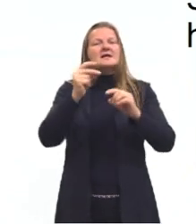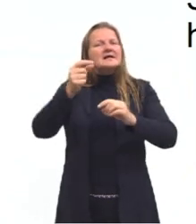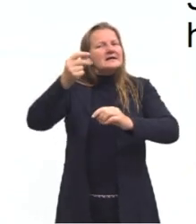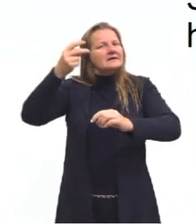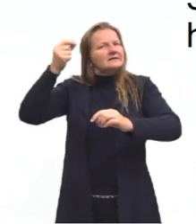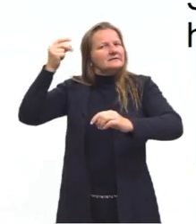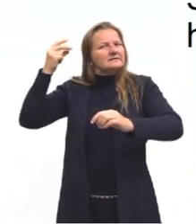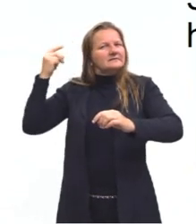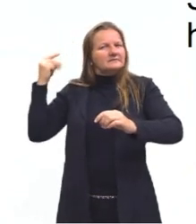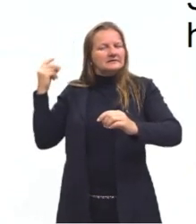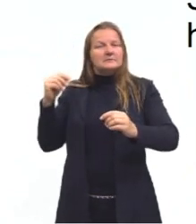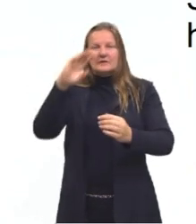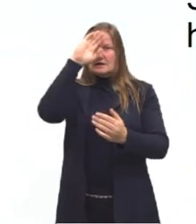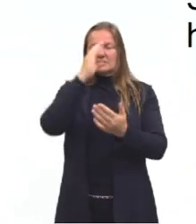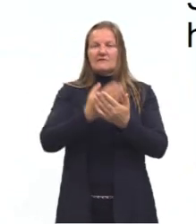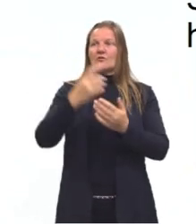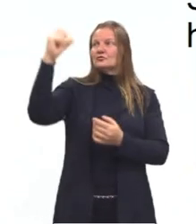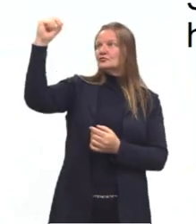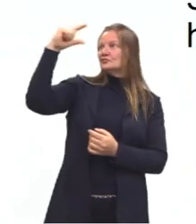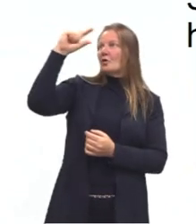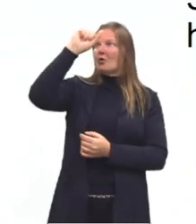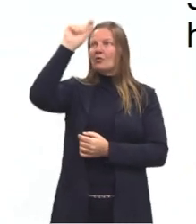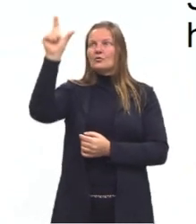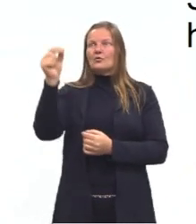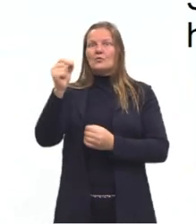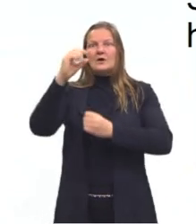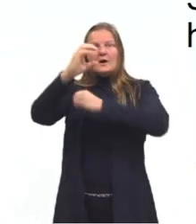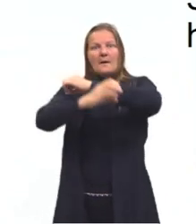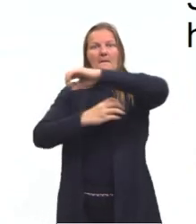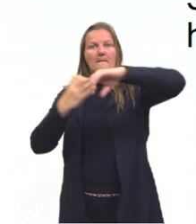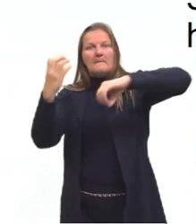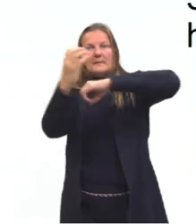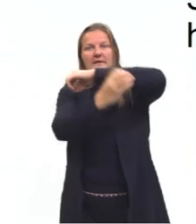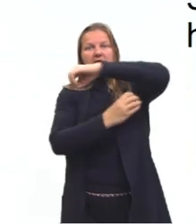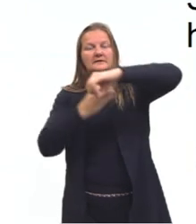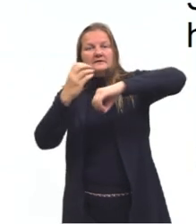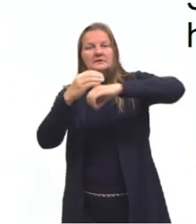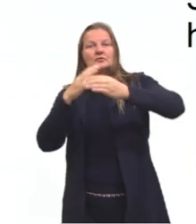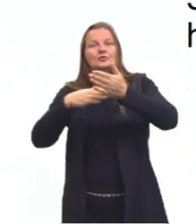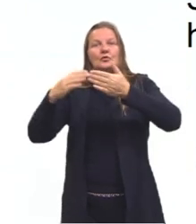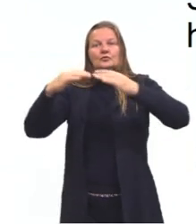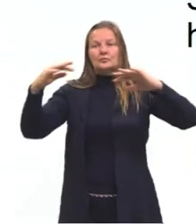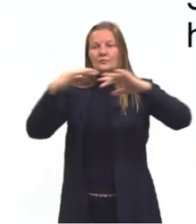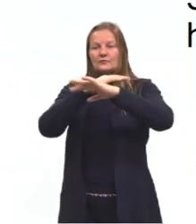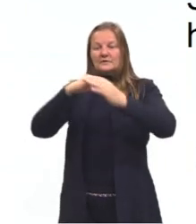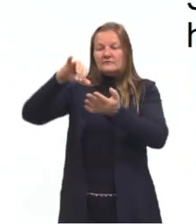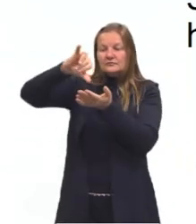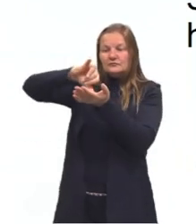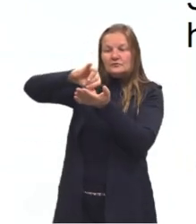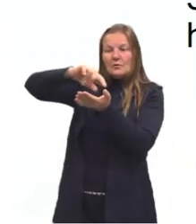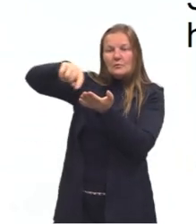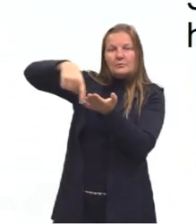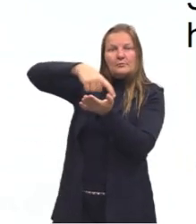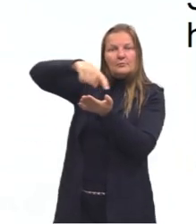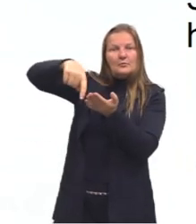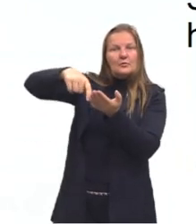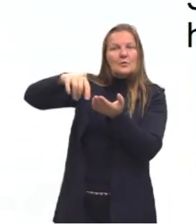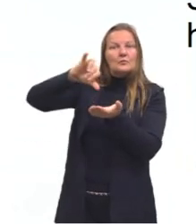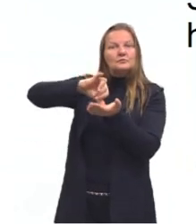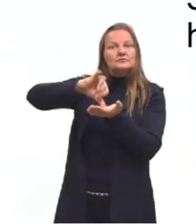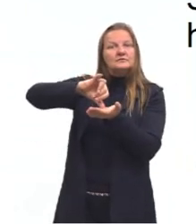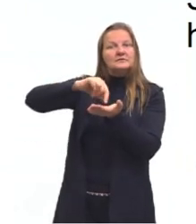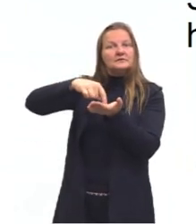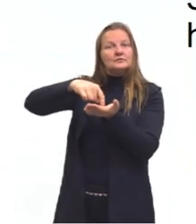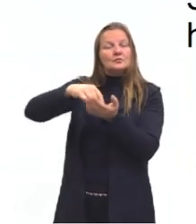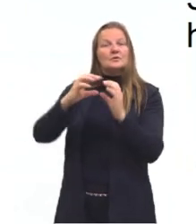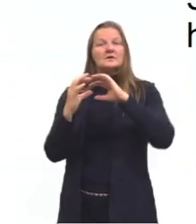acreditava-se que o sol, a lua e os planetas movimentavam-se sobre uma circunferência cujo centro era